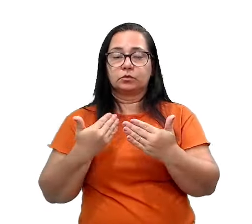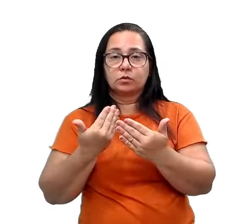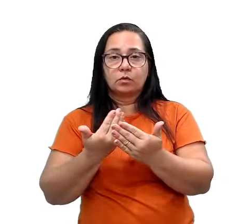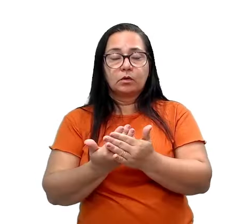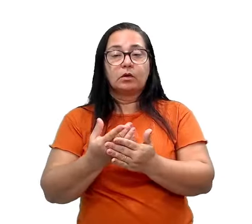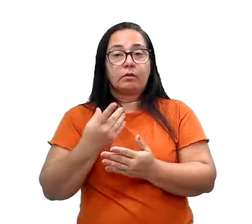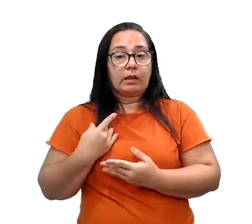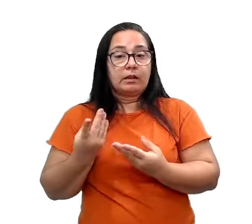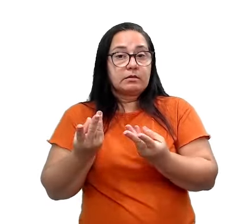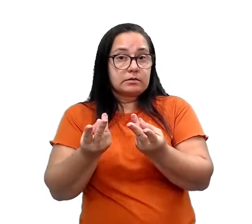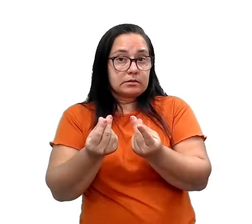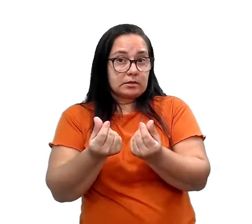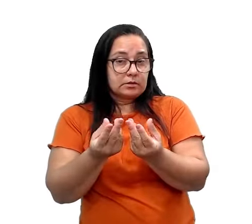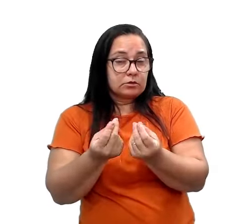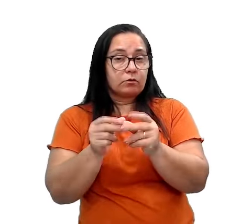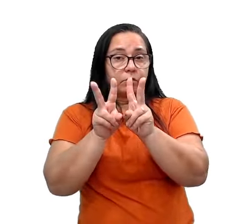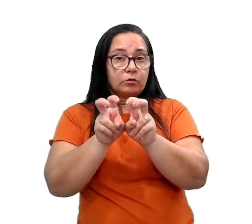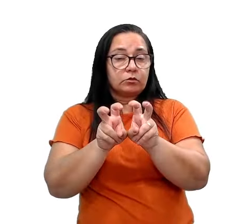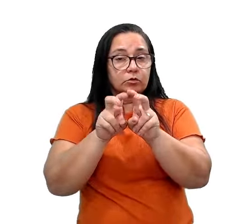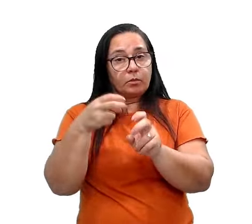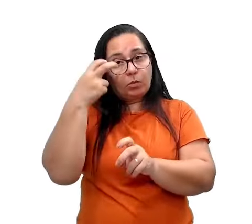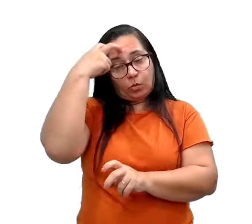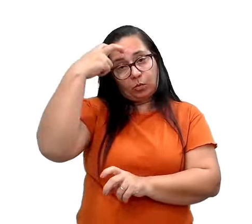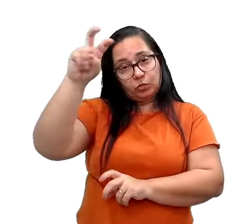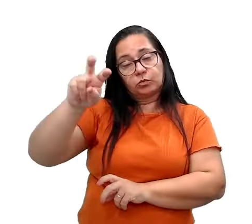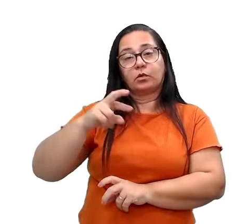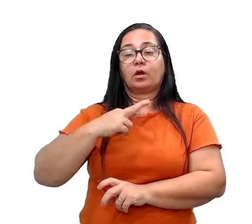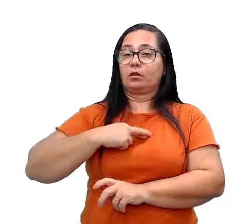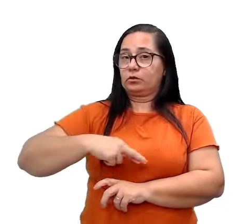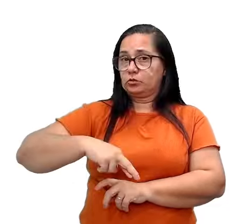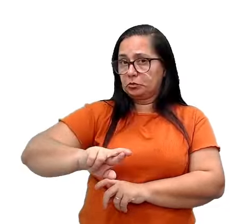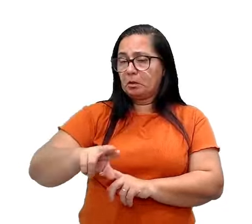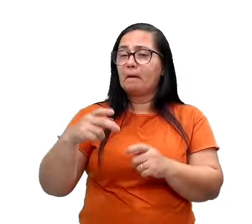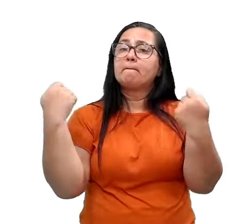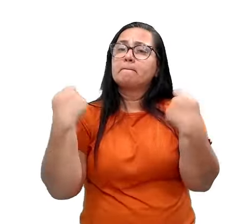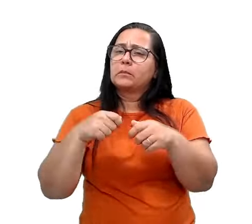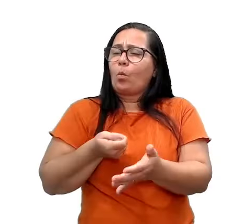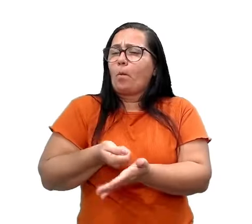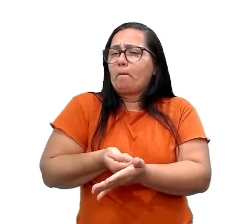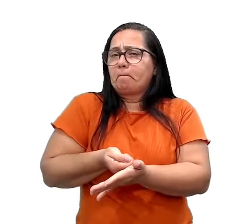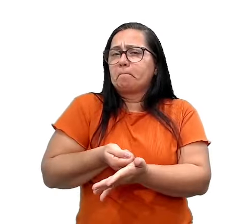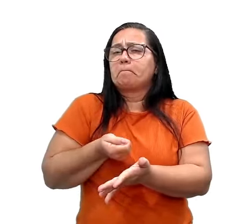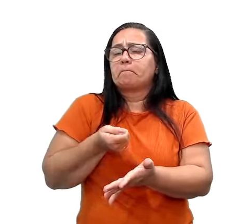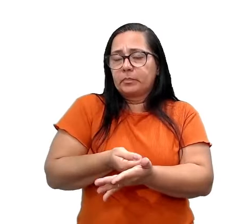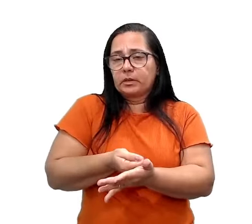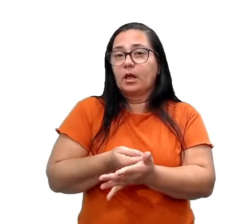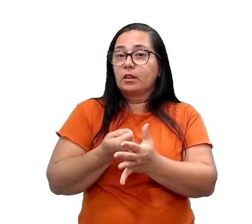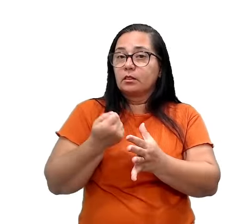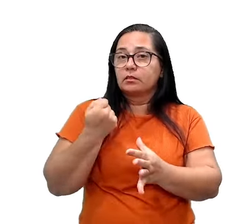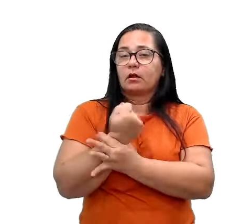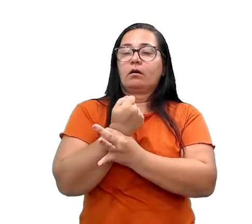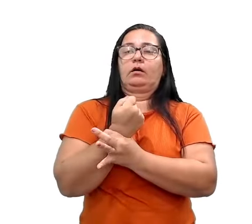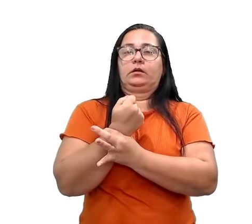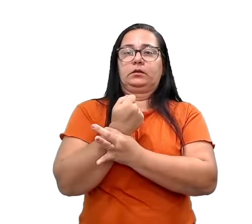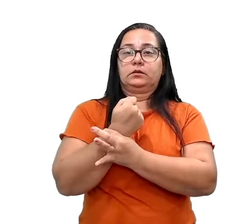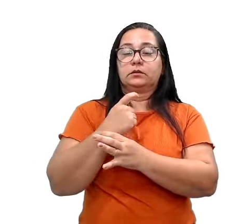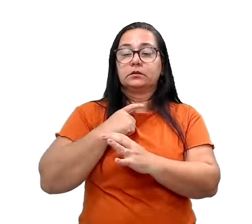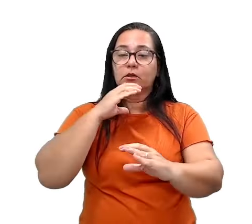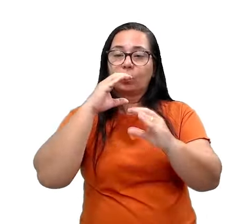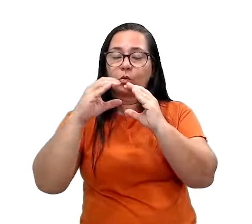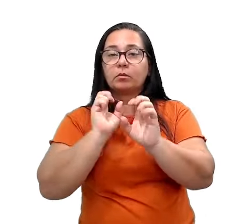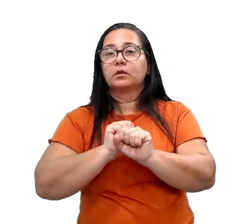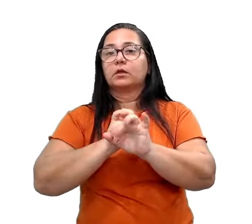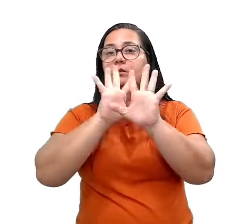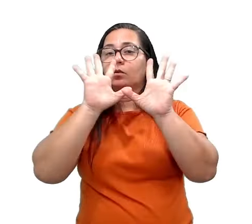sensível às questões culturais e religiosas, ela deve, por uma certa obrigação mesmo, garantir uma comunicação